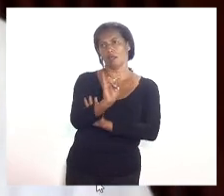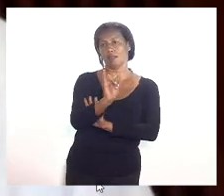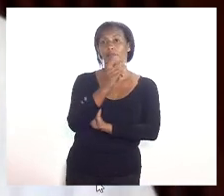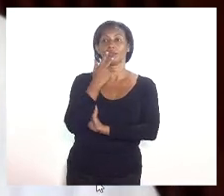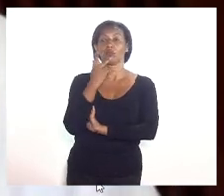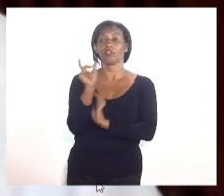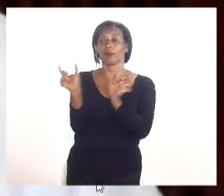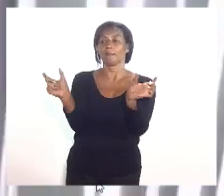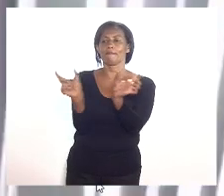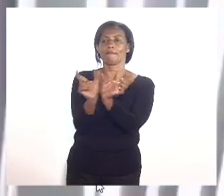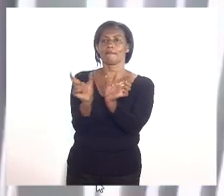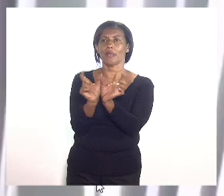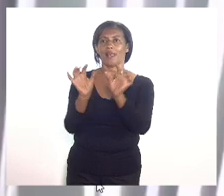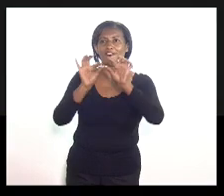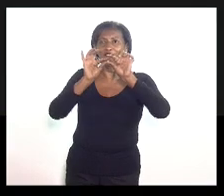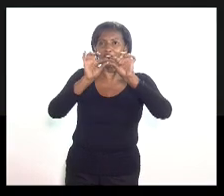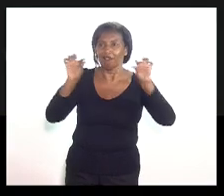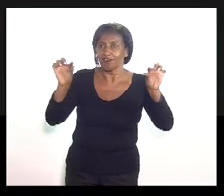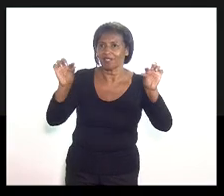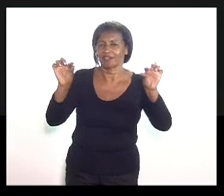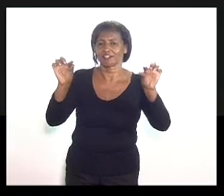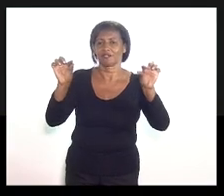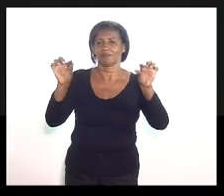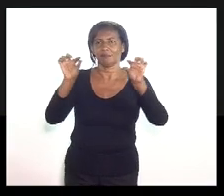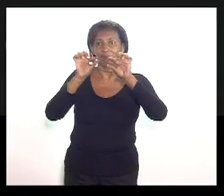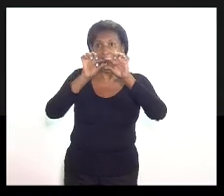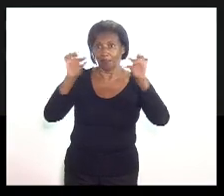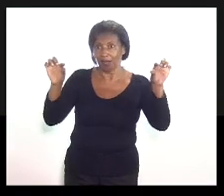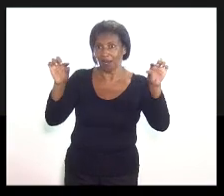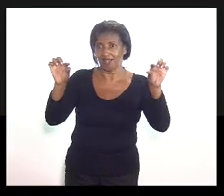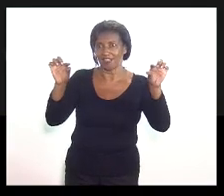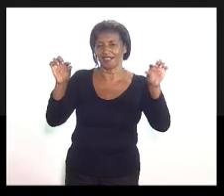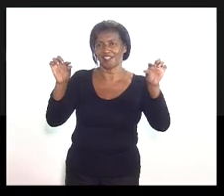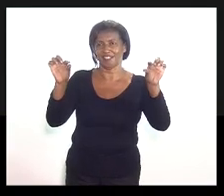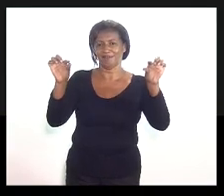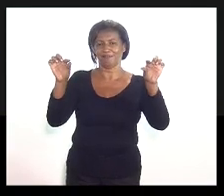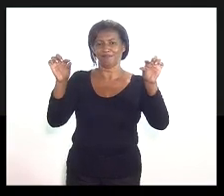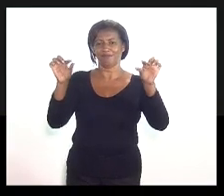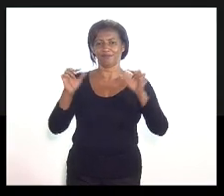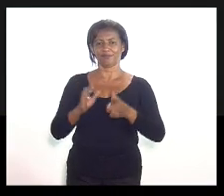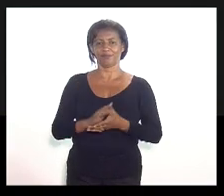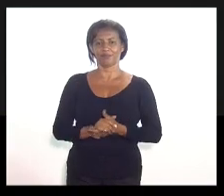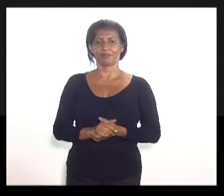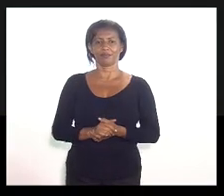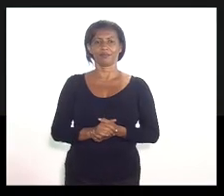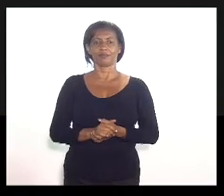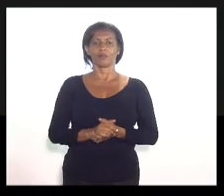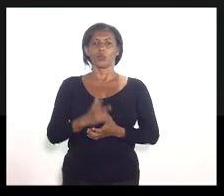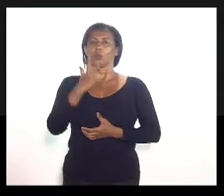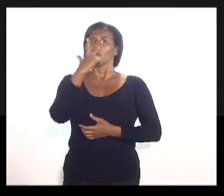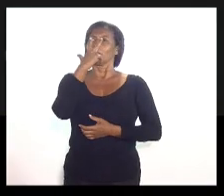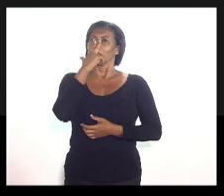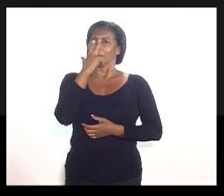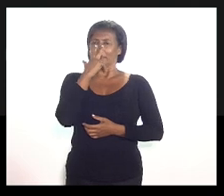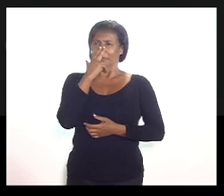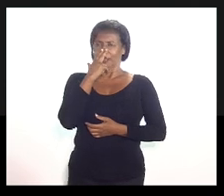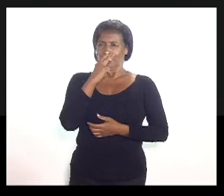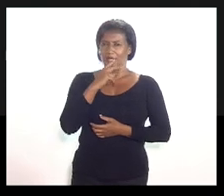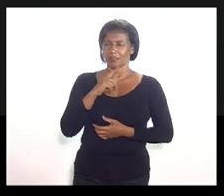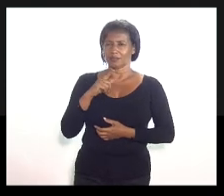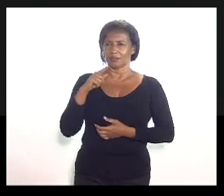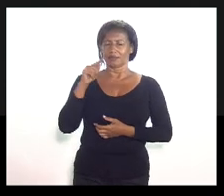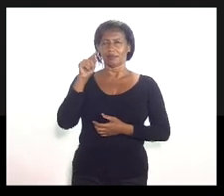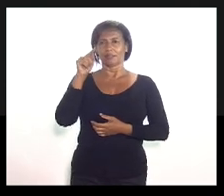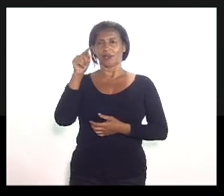falando. Deputada Marta Rocha. Valdeck, só me marcar. isso que estou ponderando. Me parece que a ponderação do deputado Márcio